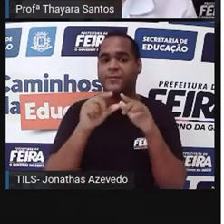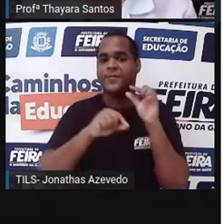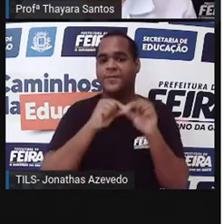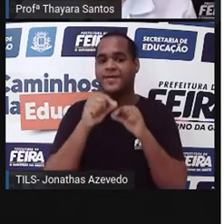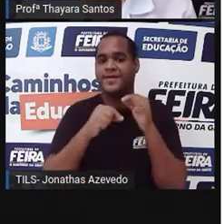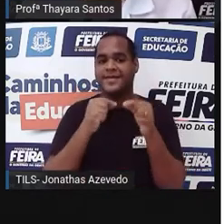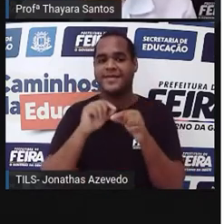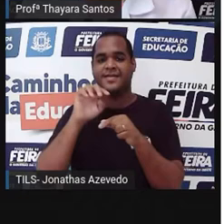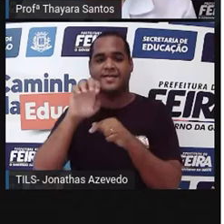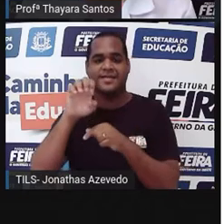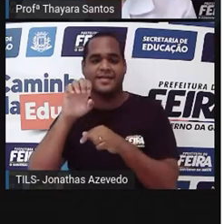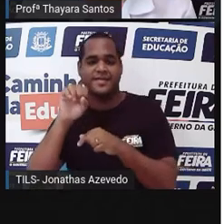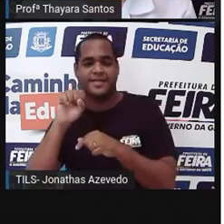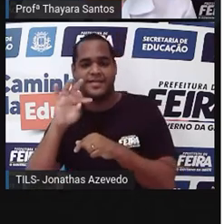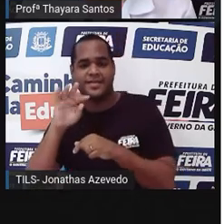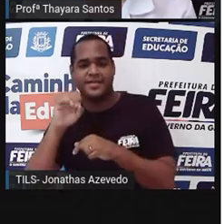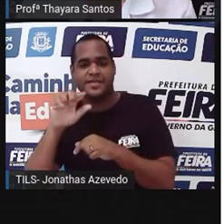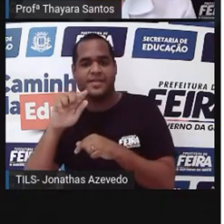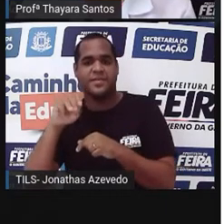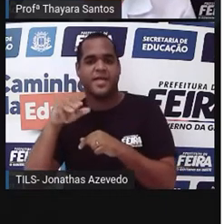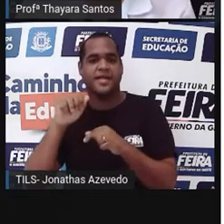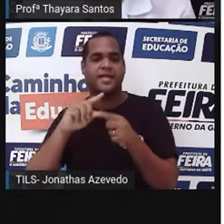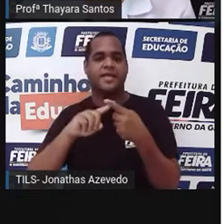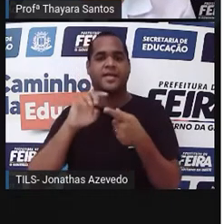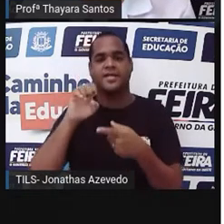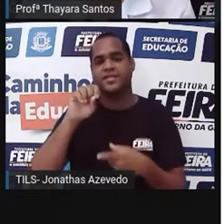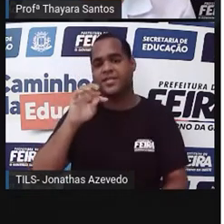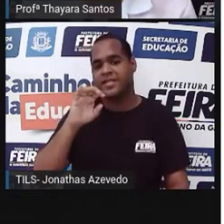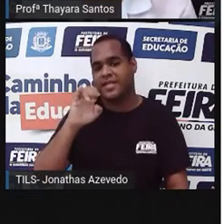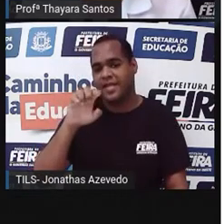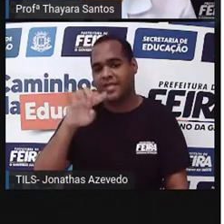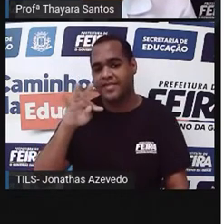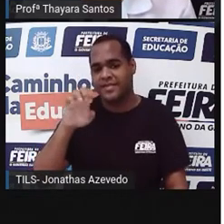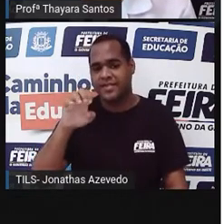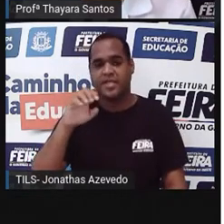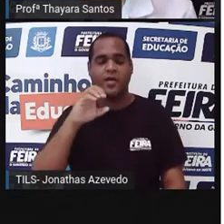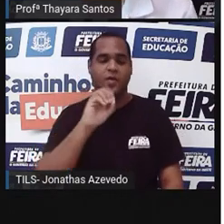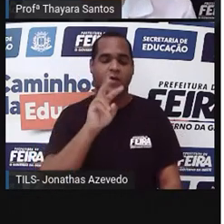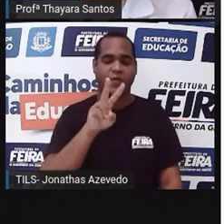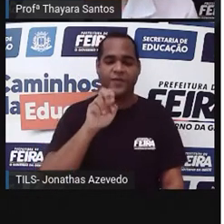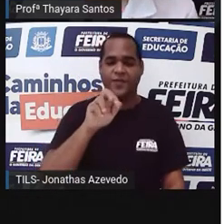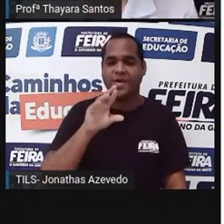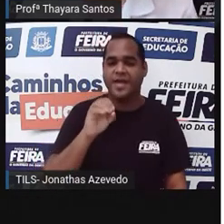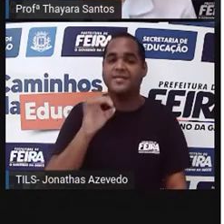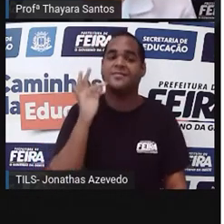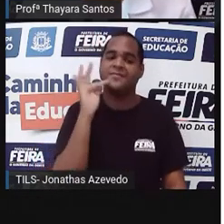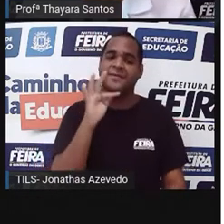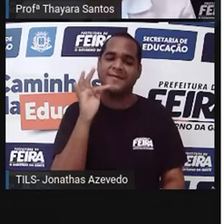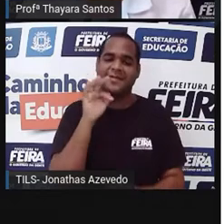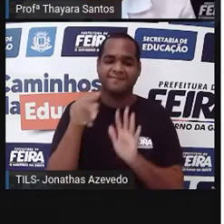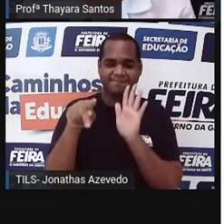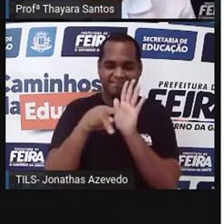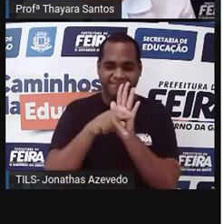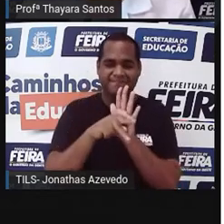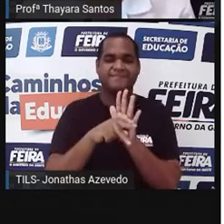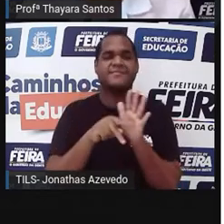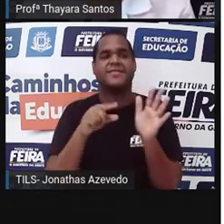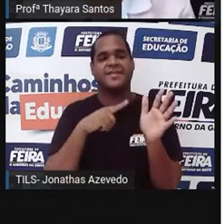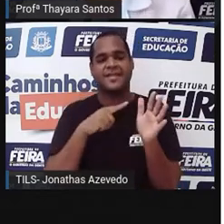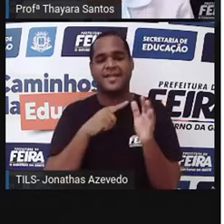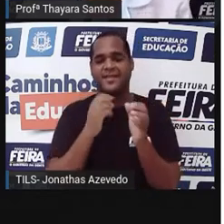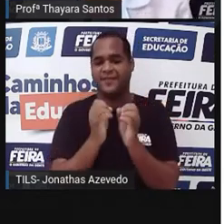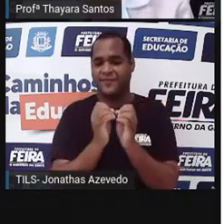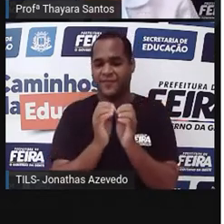estigma, estilete e ovário é a parte feminina dessa flor, né? A poção